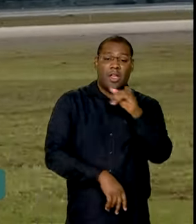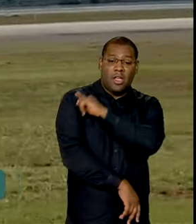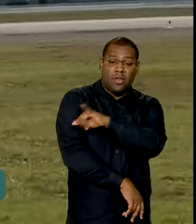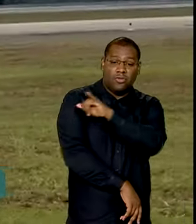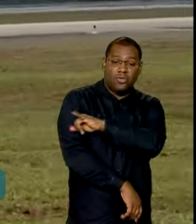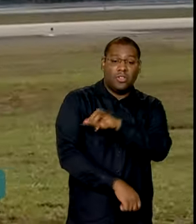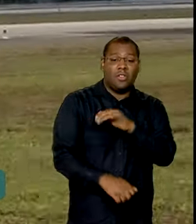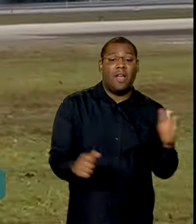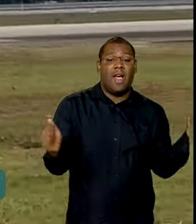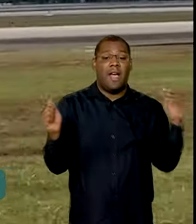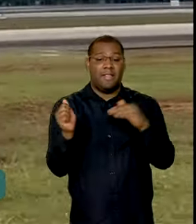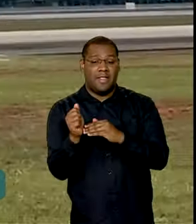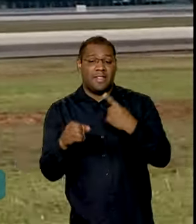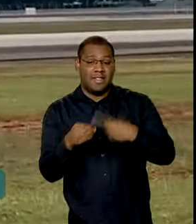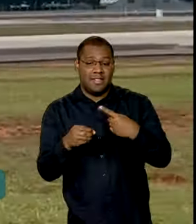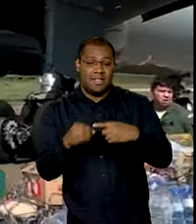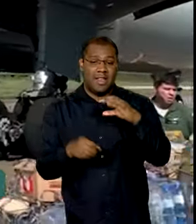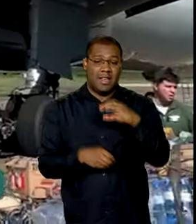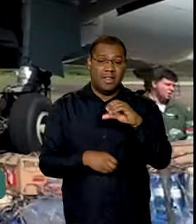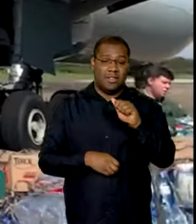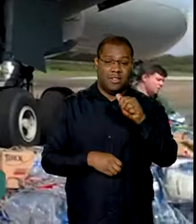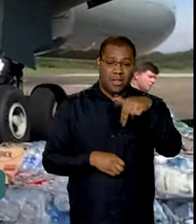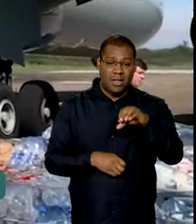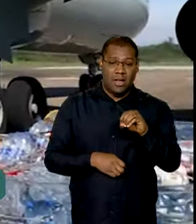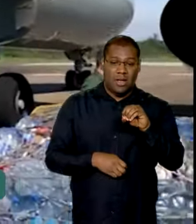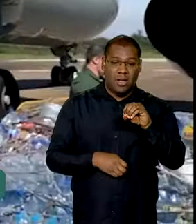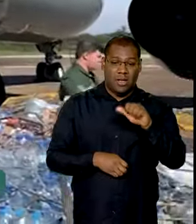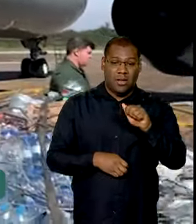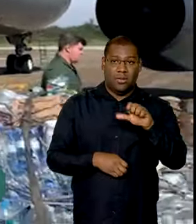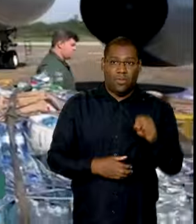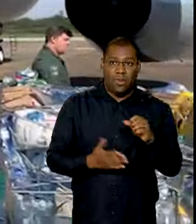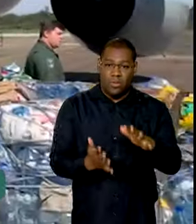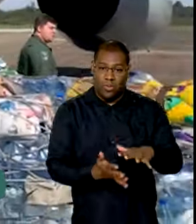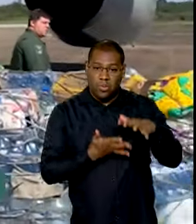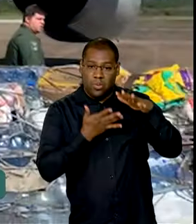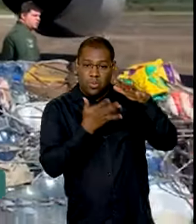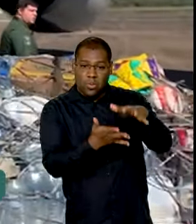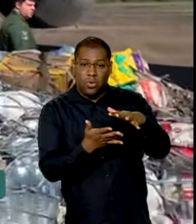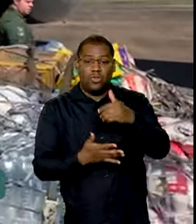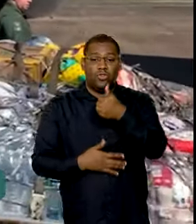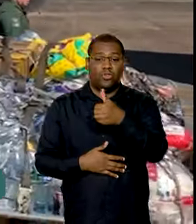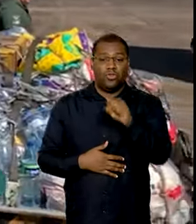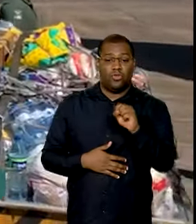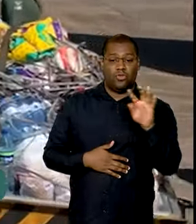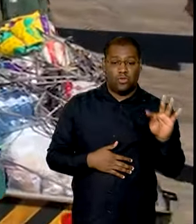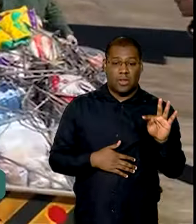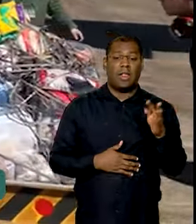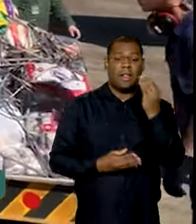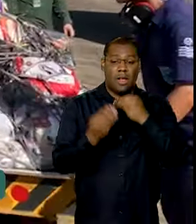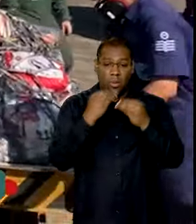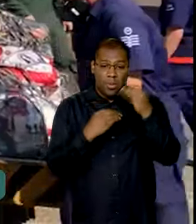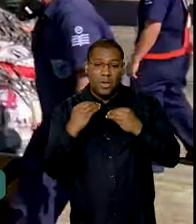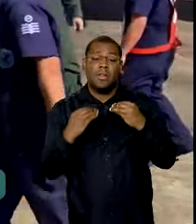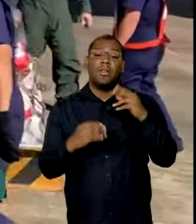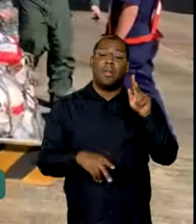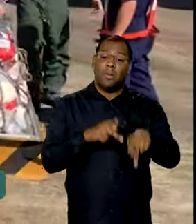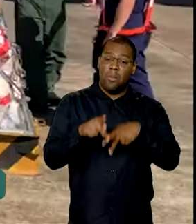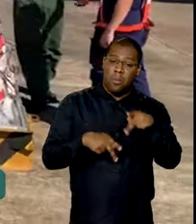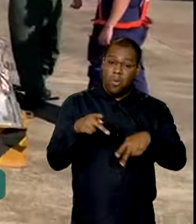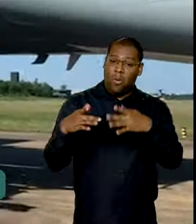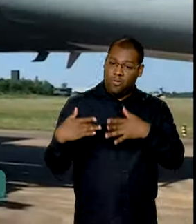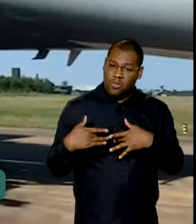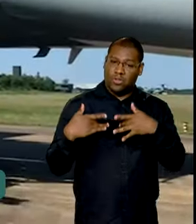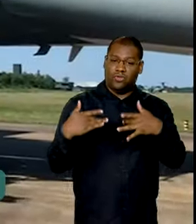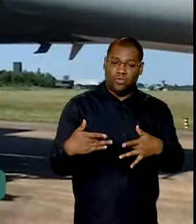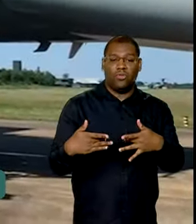destino a canoas, carregando cerca de 18 toneladas de mantimentos doados pela população por meio da